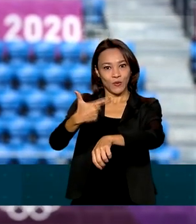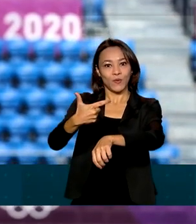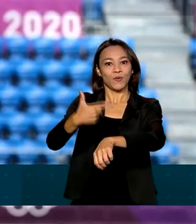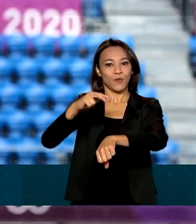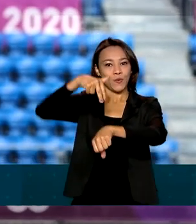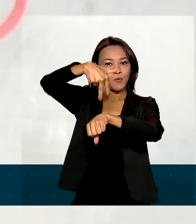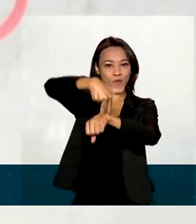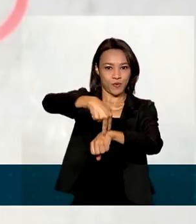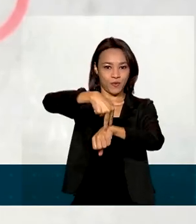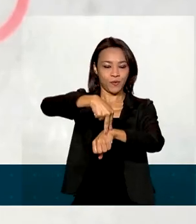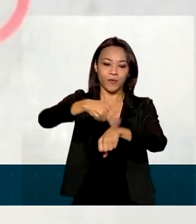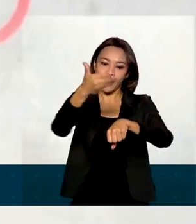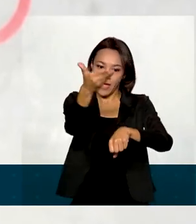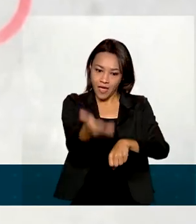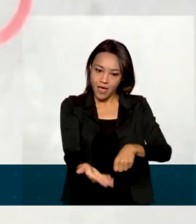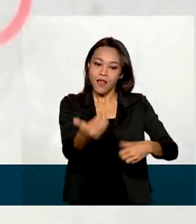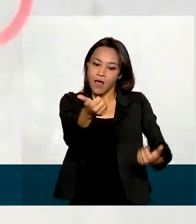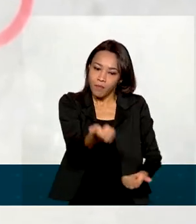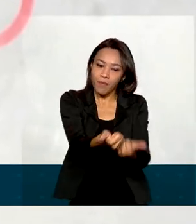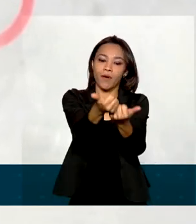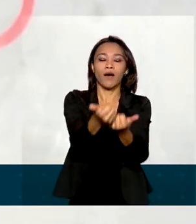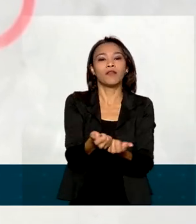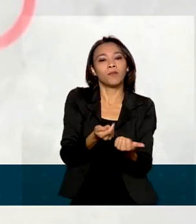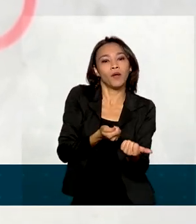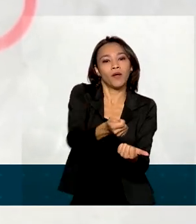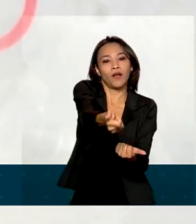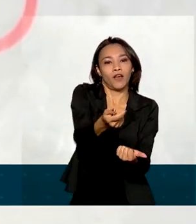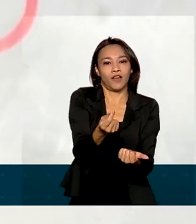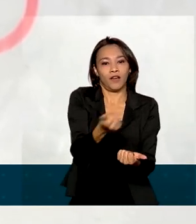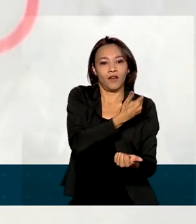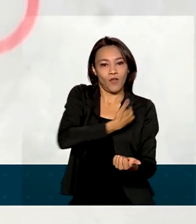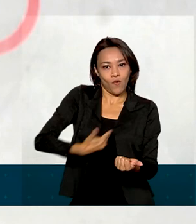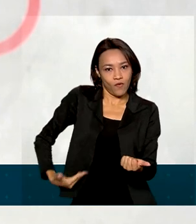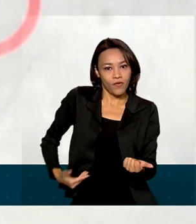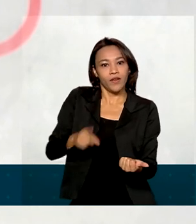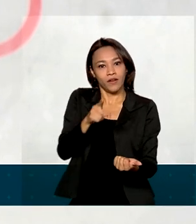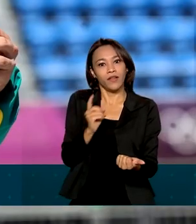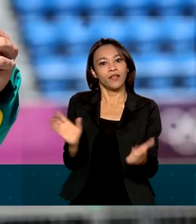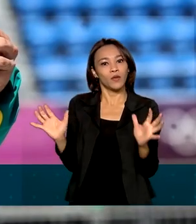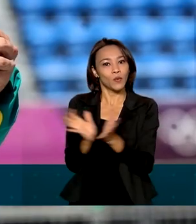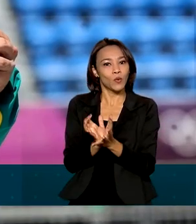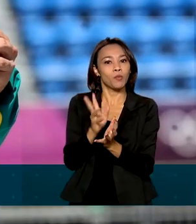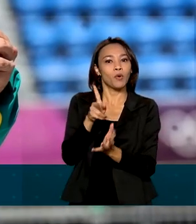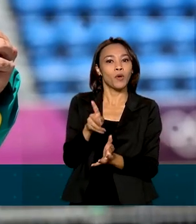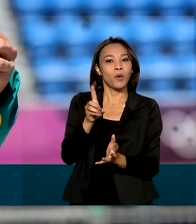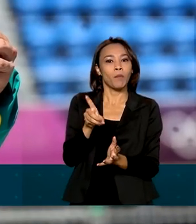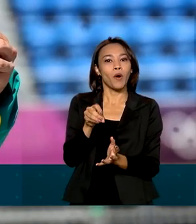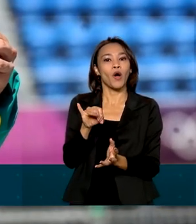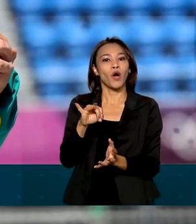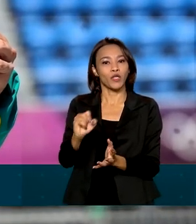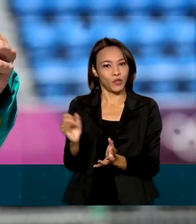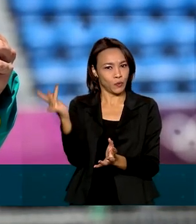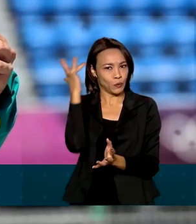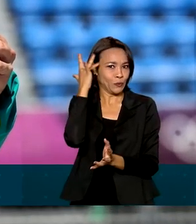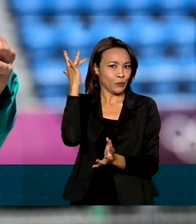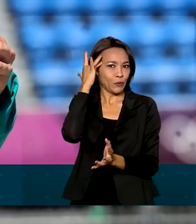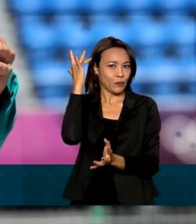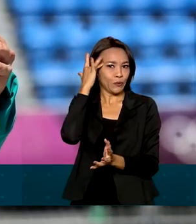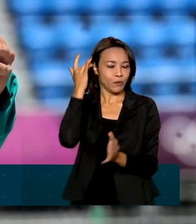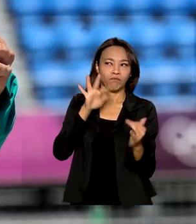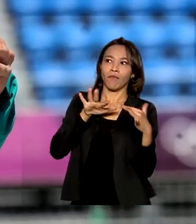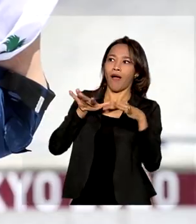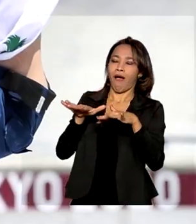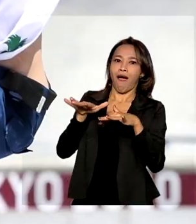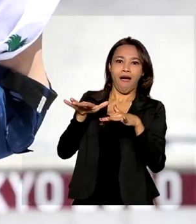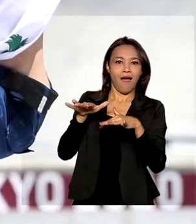masculino. Pedro é apoiado pelo Bolsa Atleta e faz parte da categoria pódio, dedicada a esportistas que se destacam